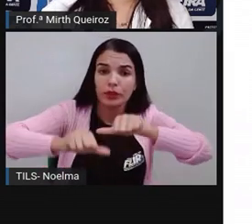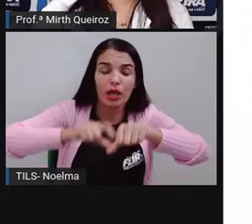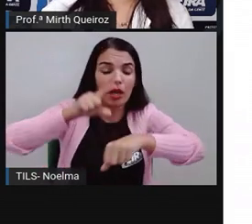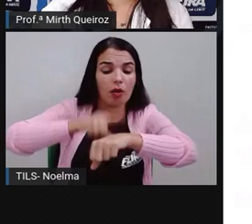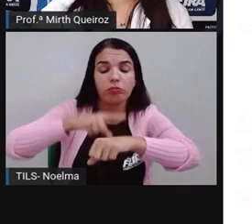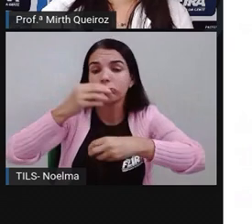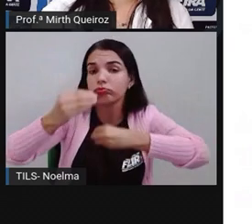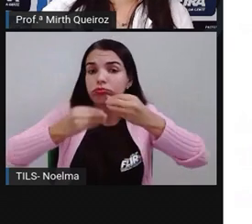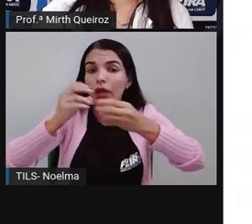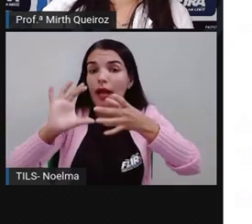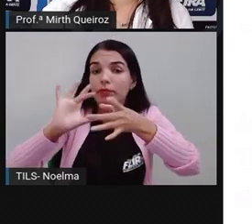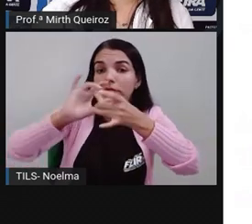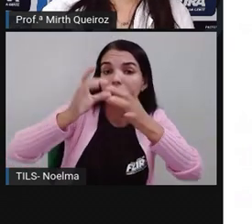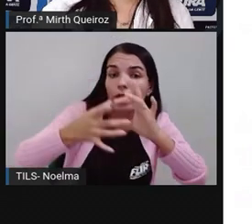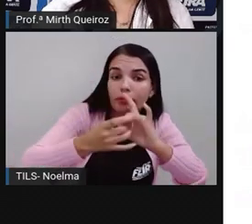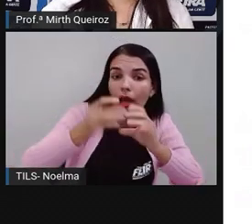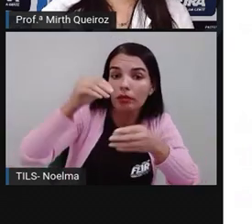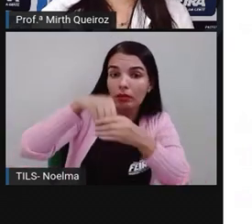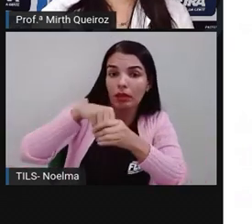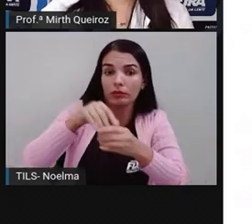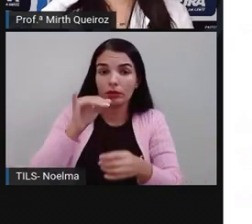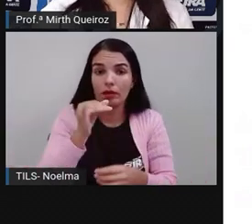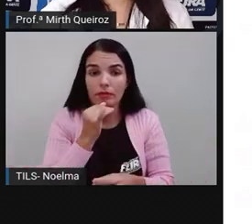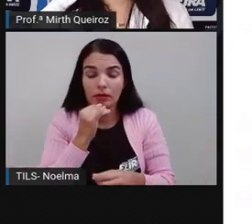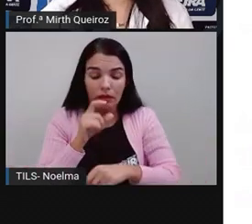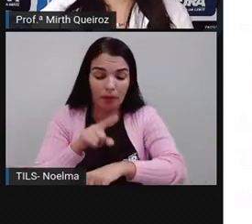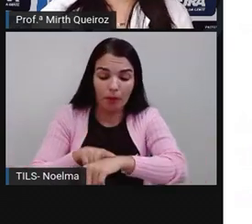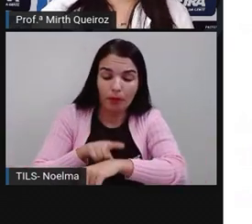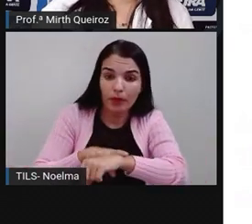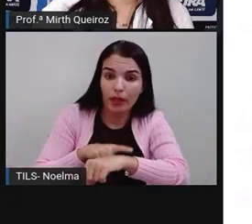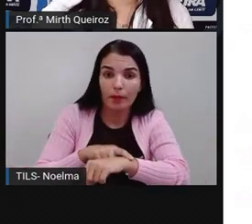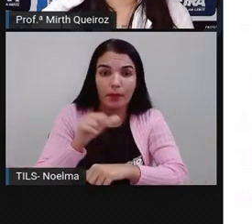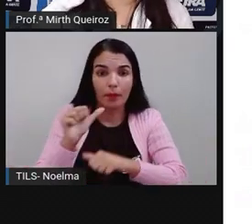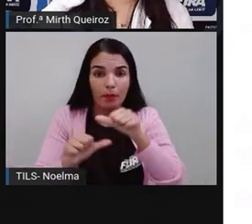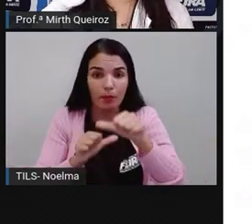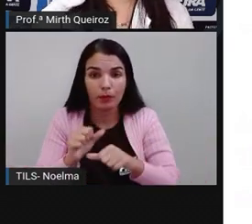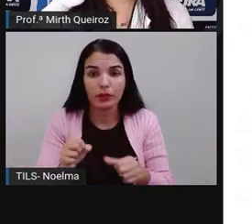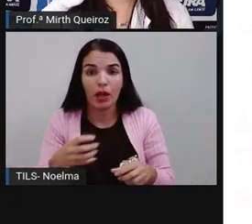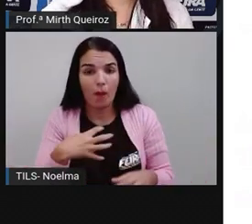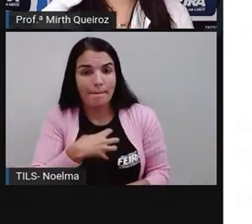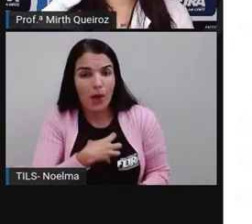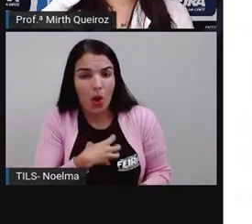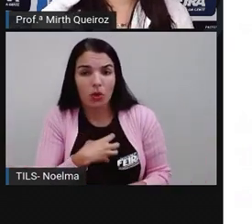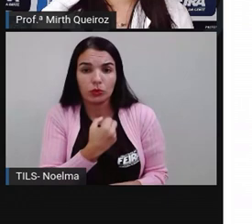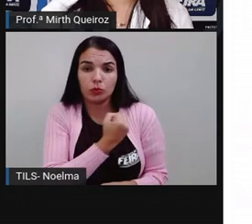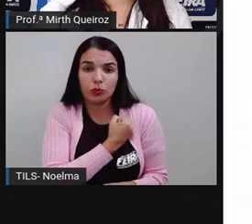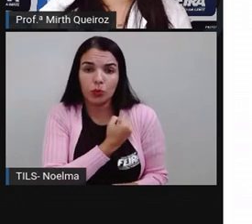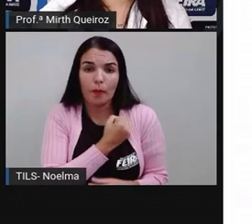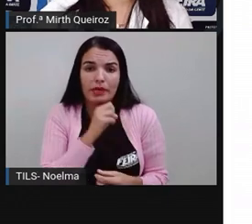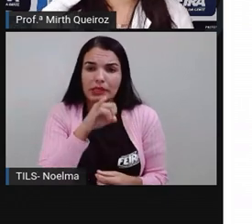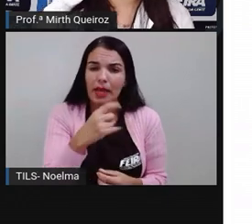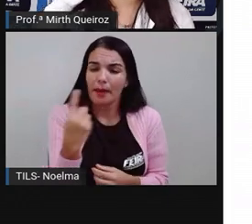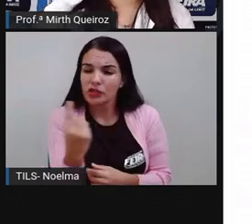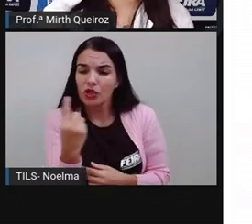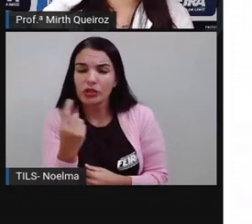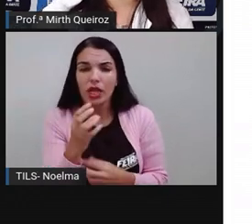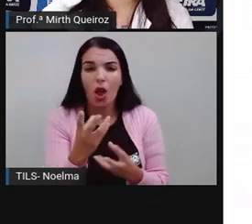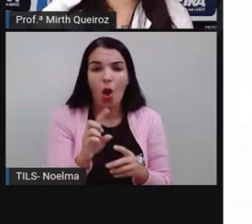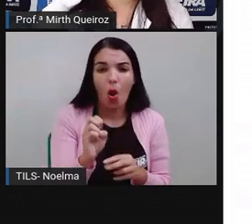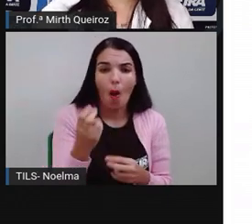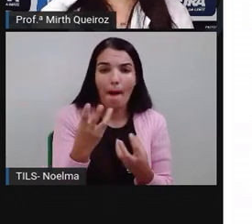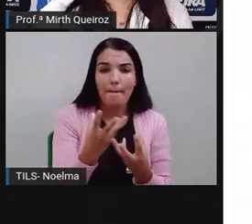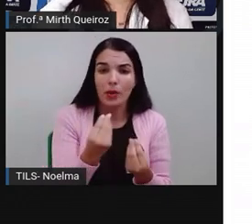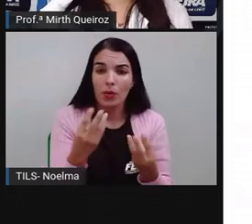o contexto em que ele está inserido. Mudando o tempo, modo, o número, né? Se está no plural ou no